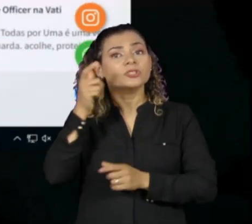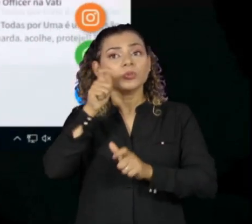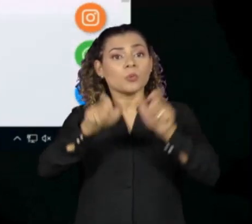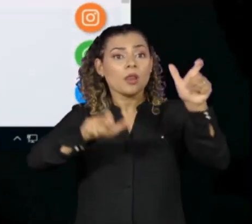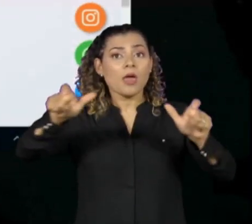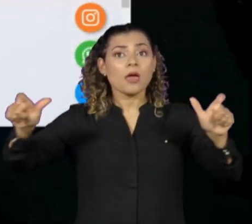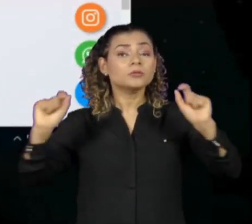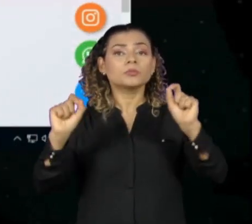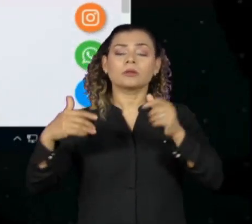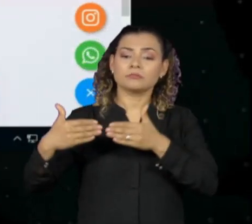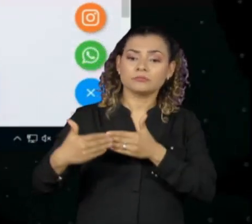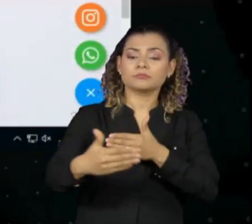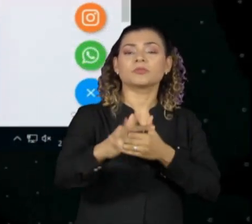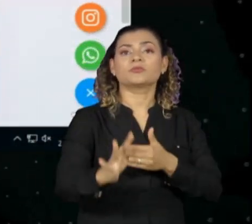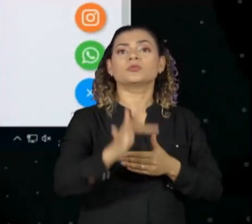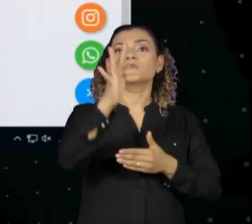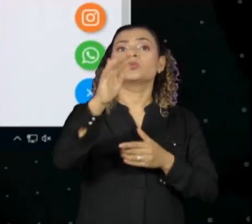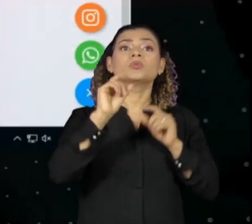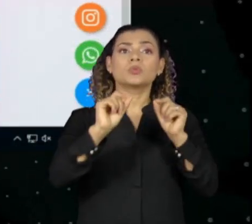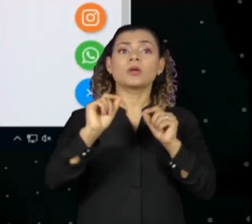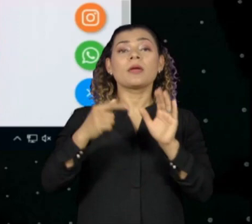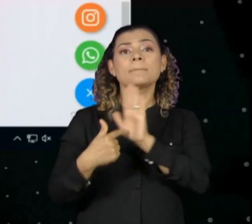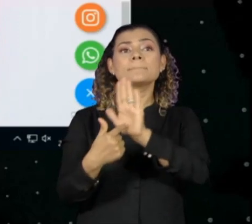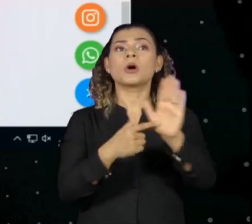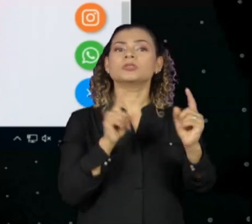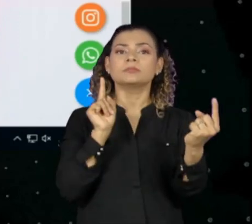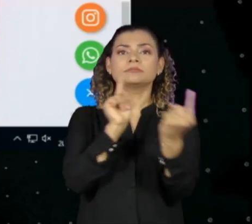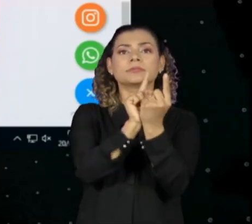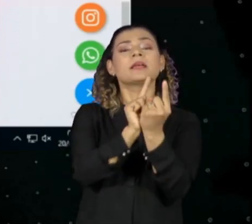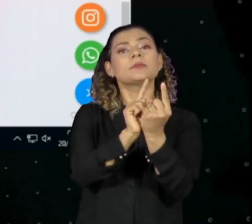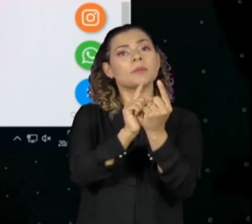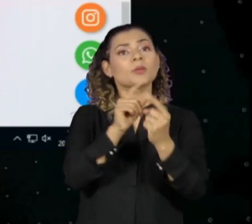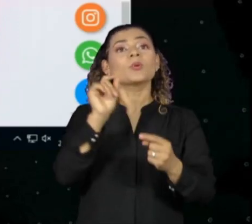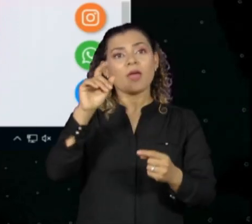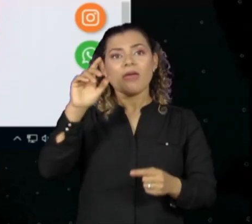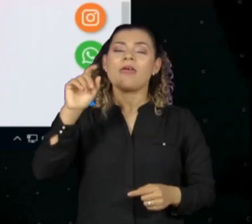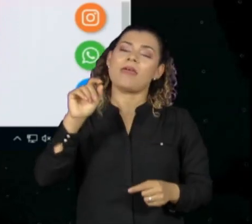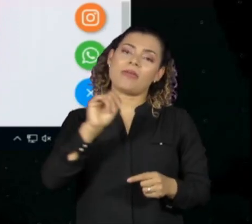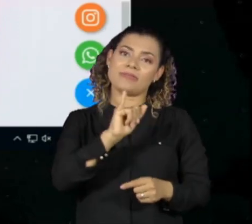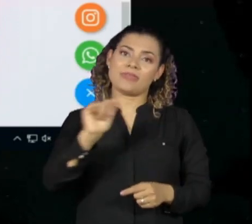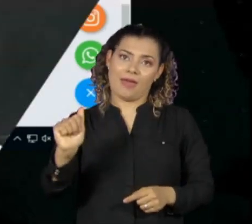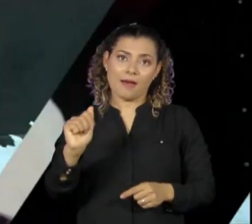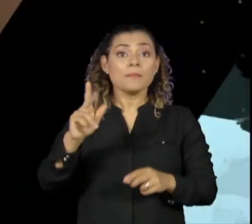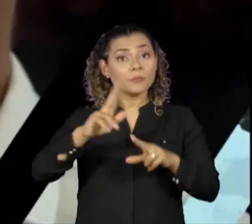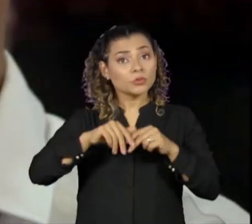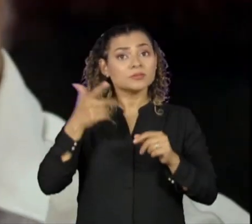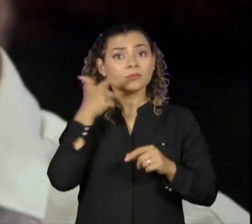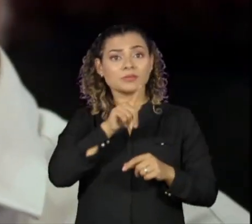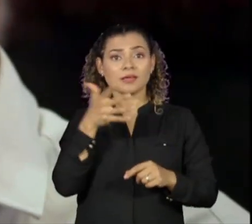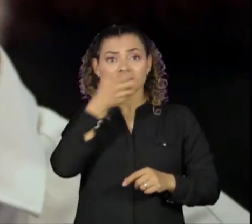e esse é o próximo passo do futuro. A gente mostra que através da tecnologia a gente pode salvar vidas.